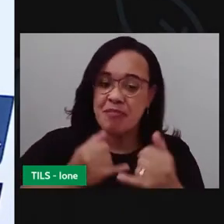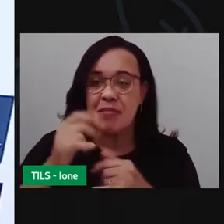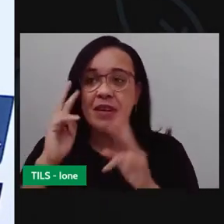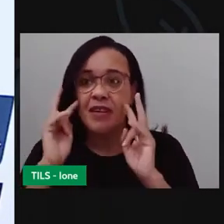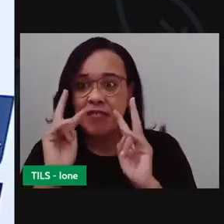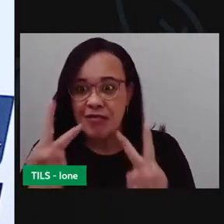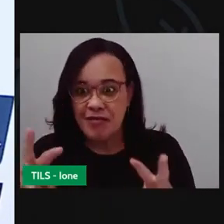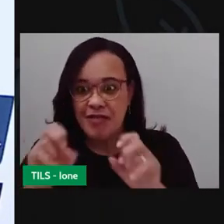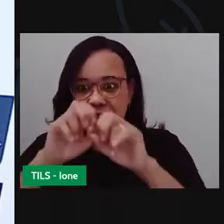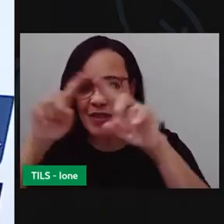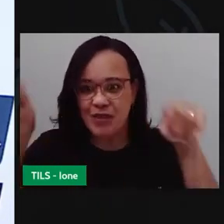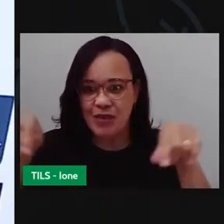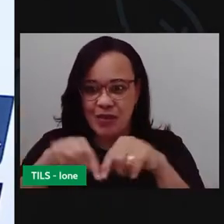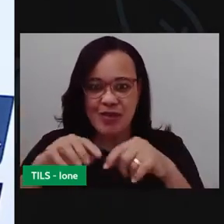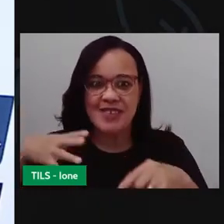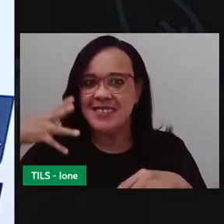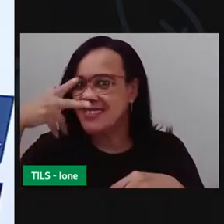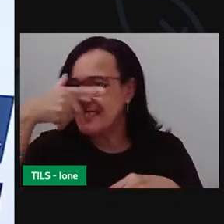lindo.